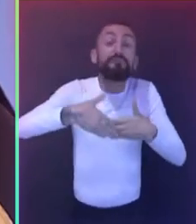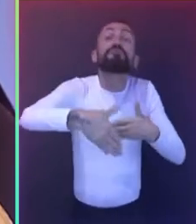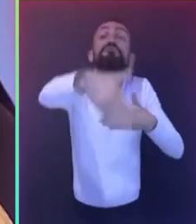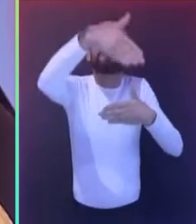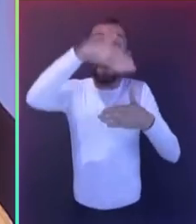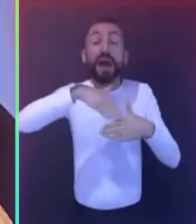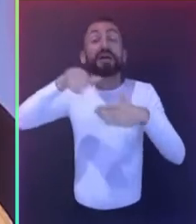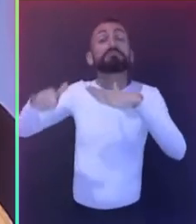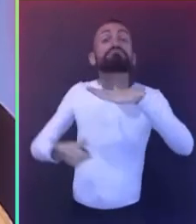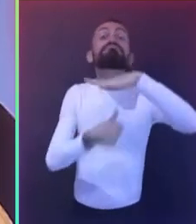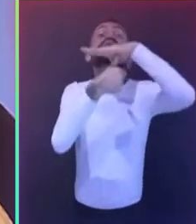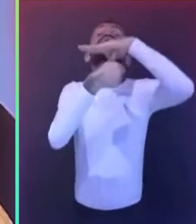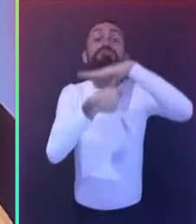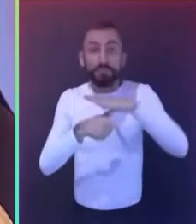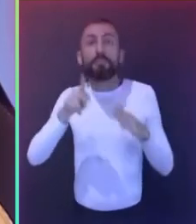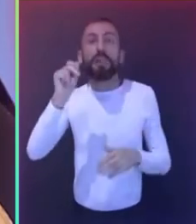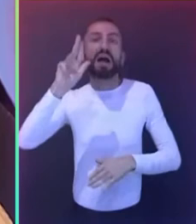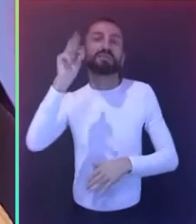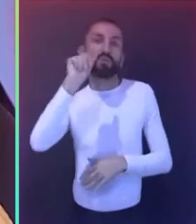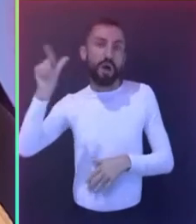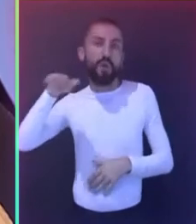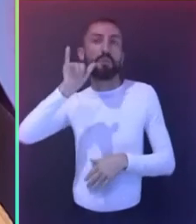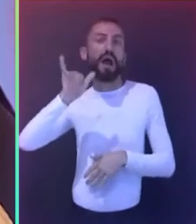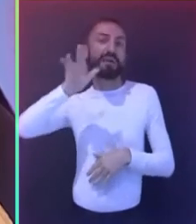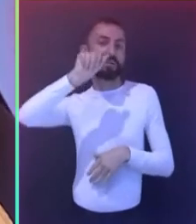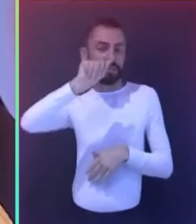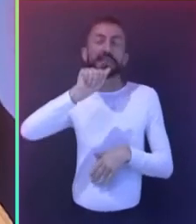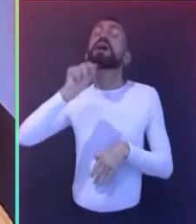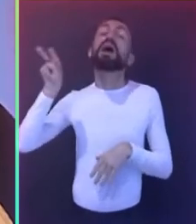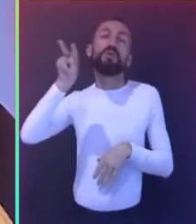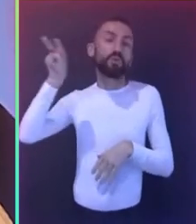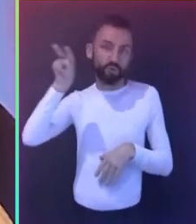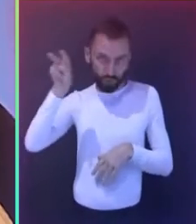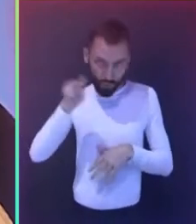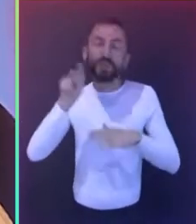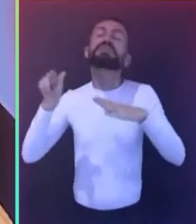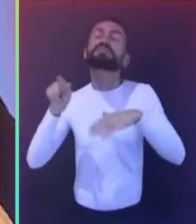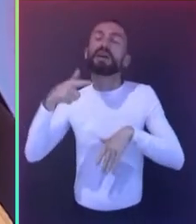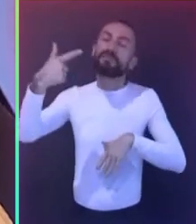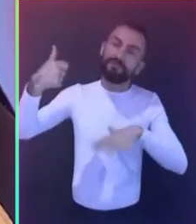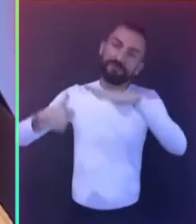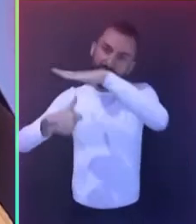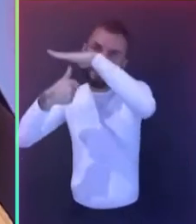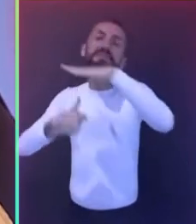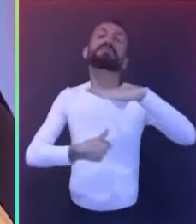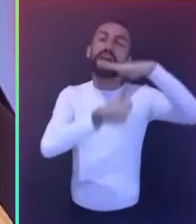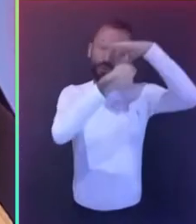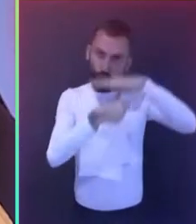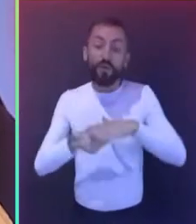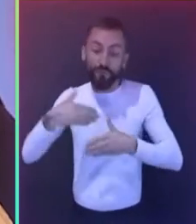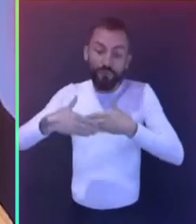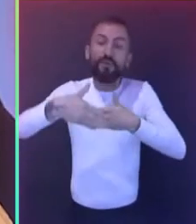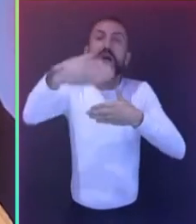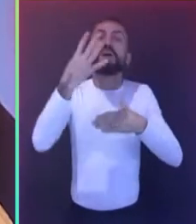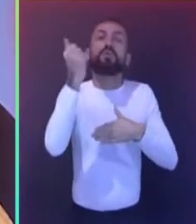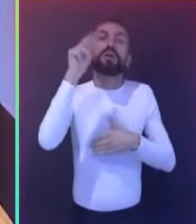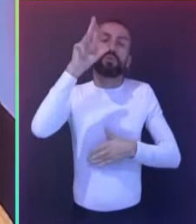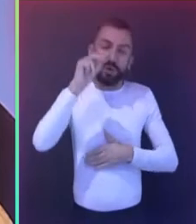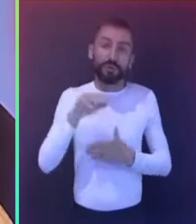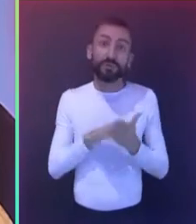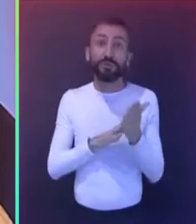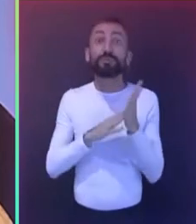regência do professor Pascoal e da professora Maísa nos próximos quatro anos. Os currículos LATES dos